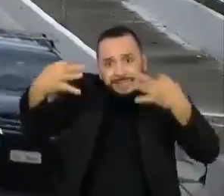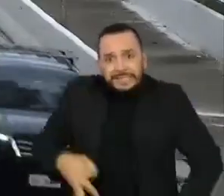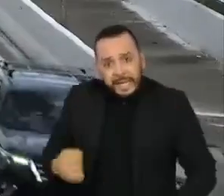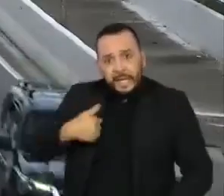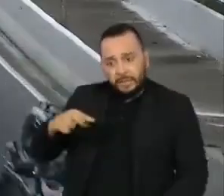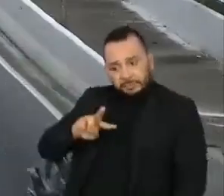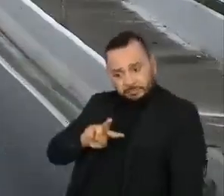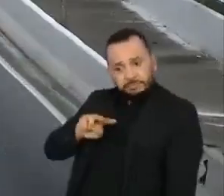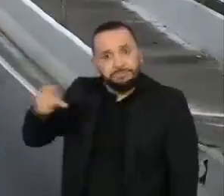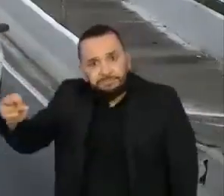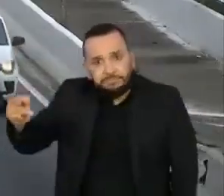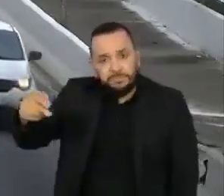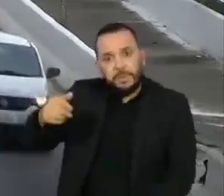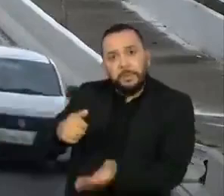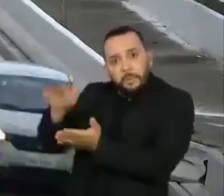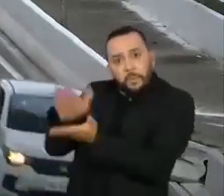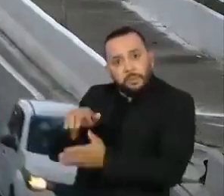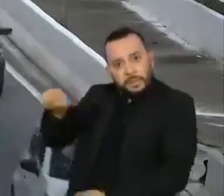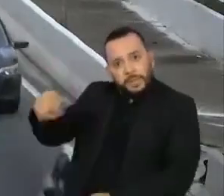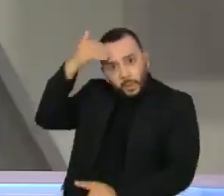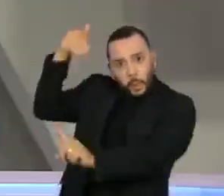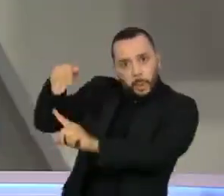eximindo da responsabilidade.